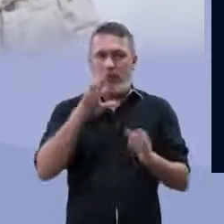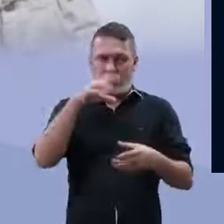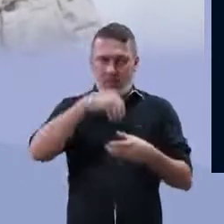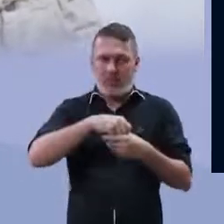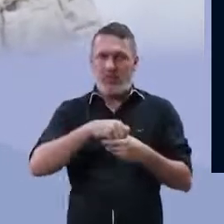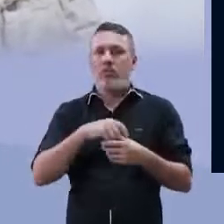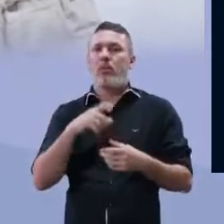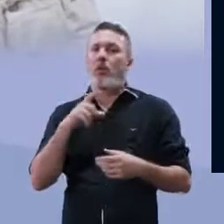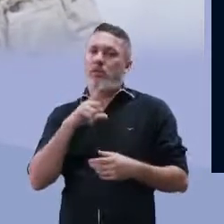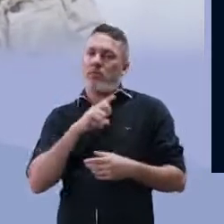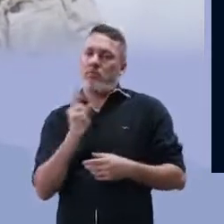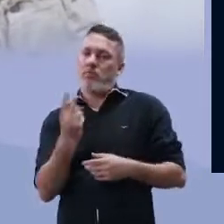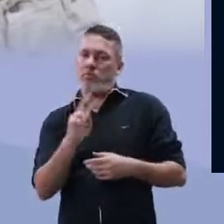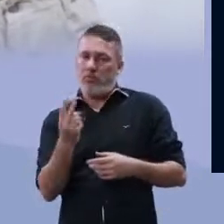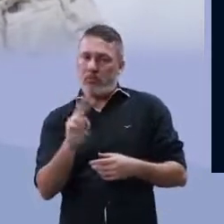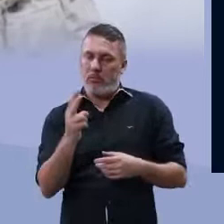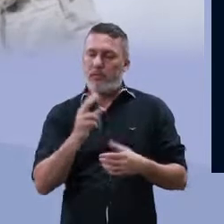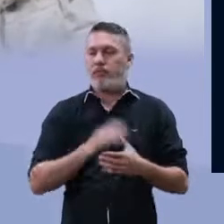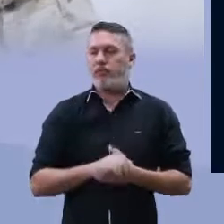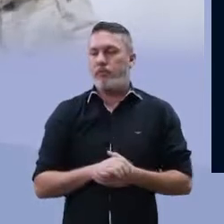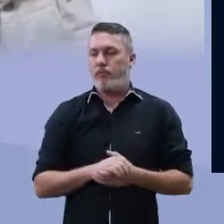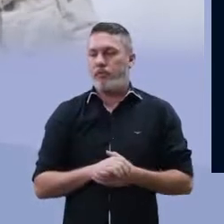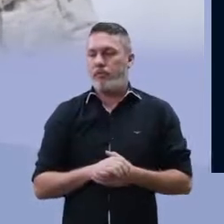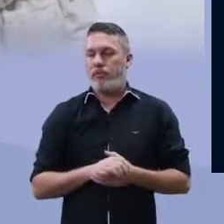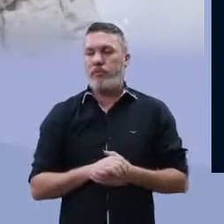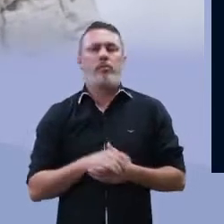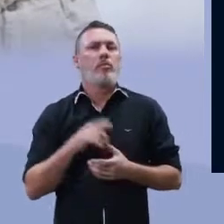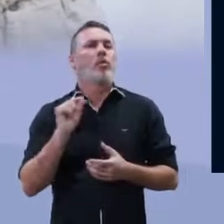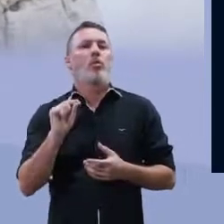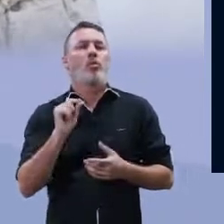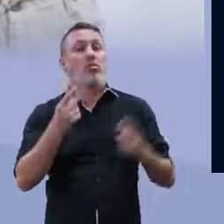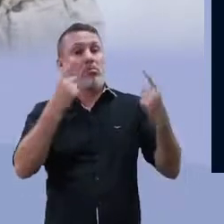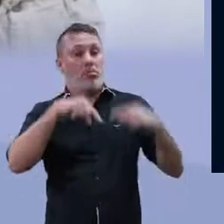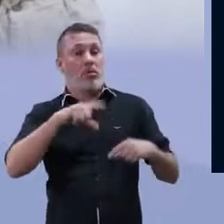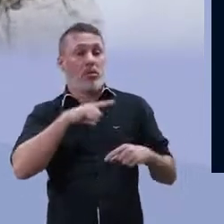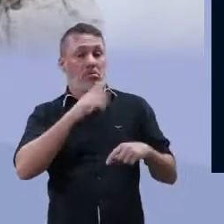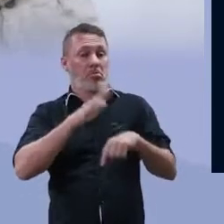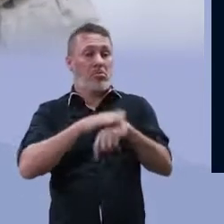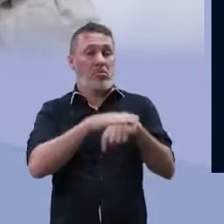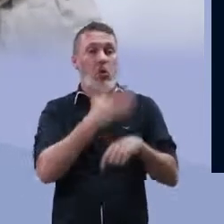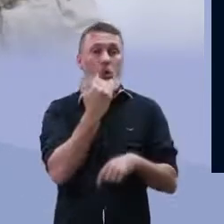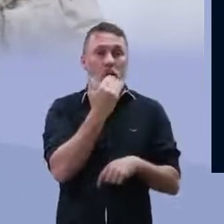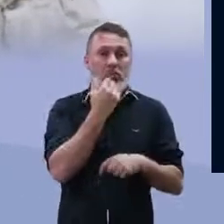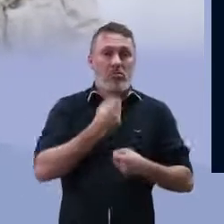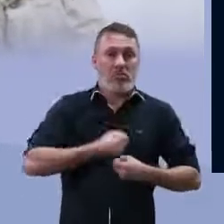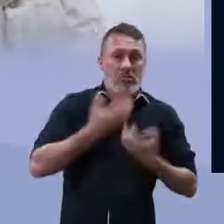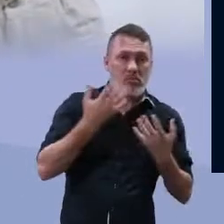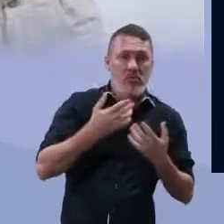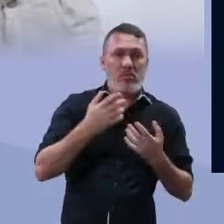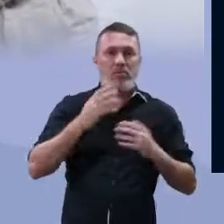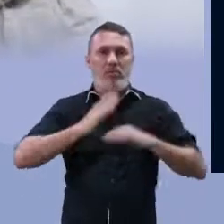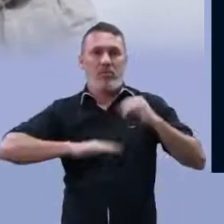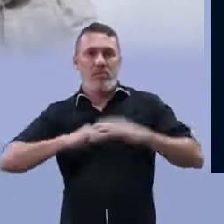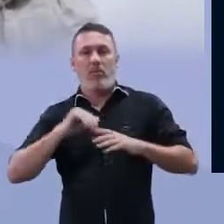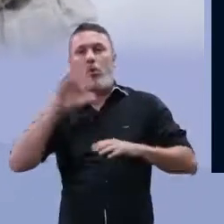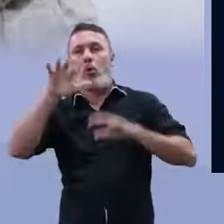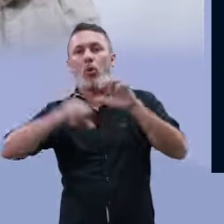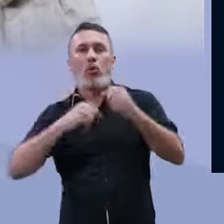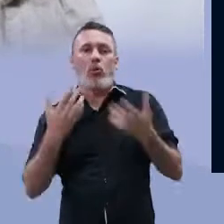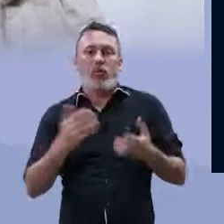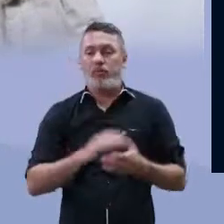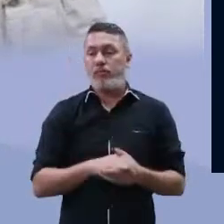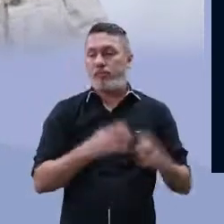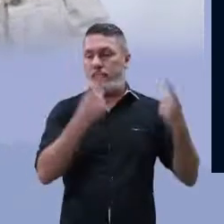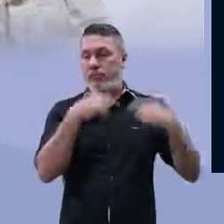disperso no citoplasma e podem ser heterótrofos ou autótrofos, produzirem ou não o seu próprio alimento.